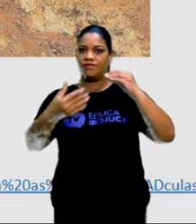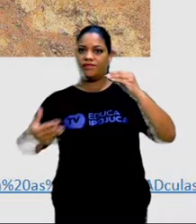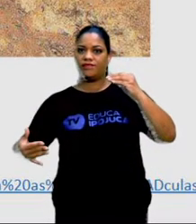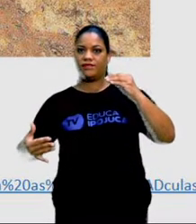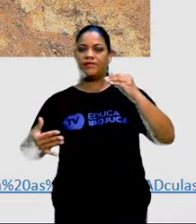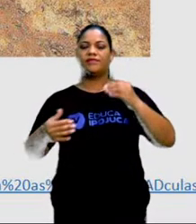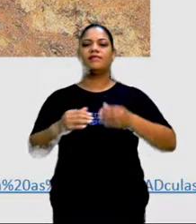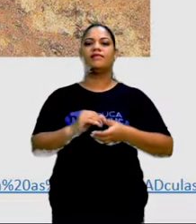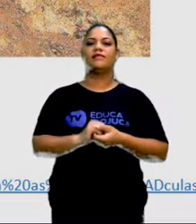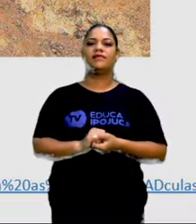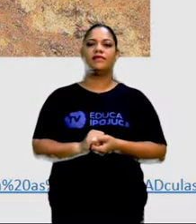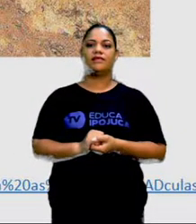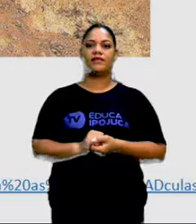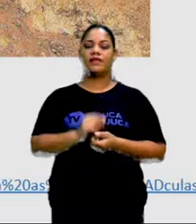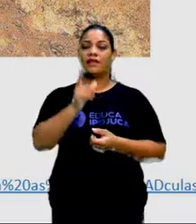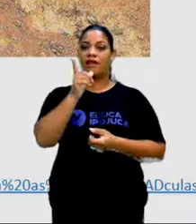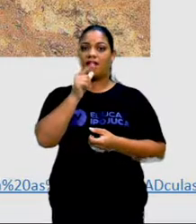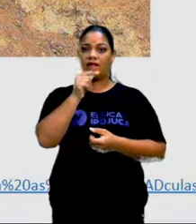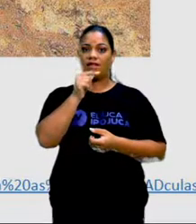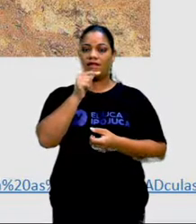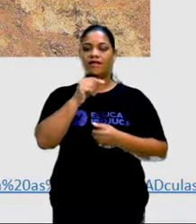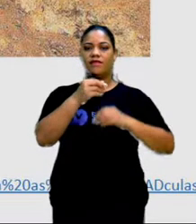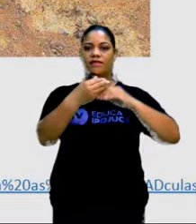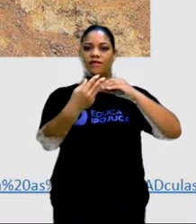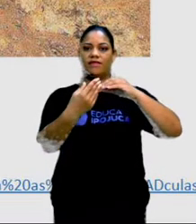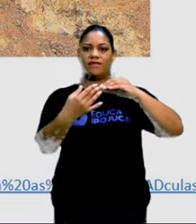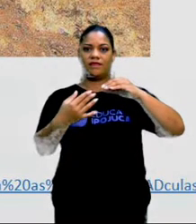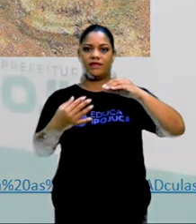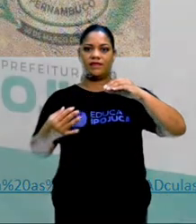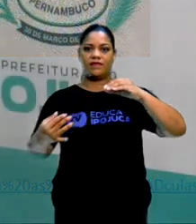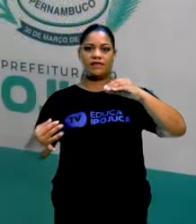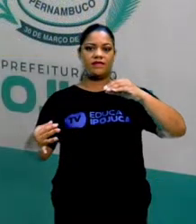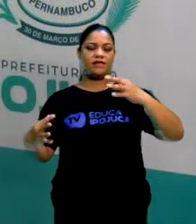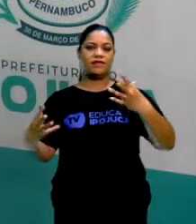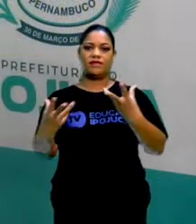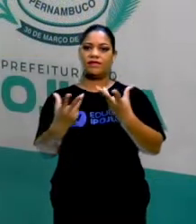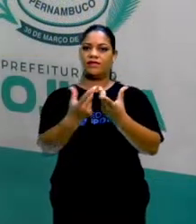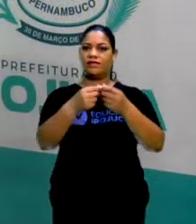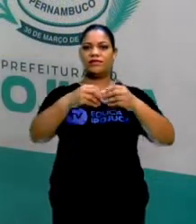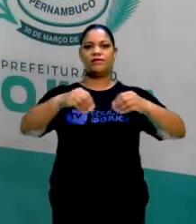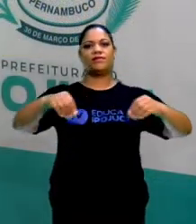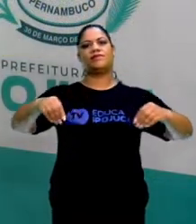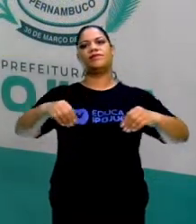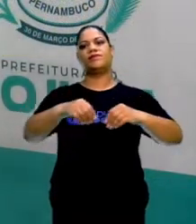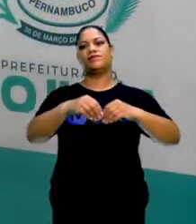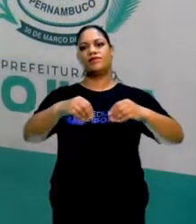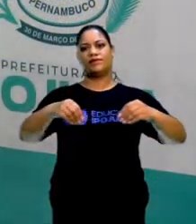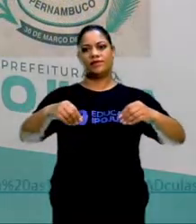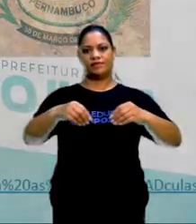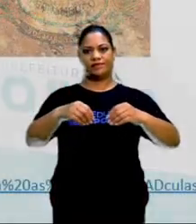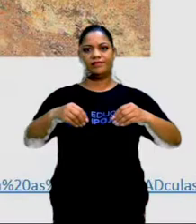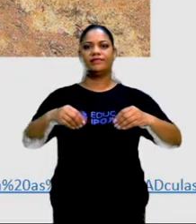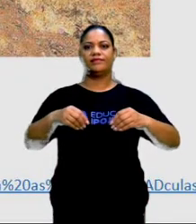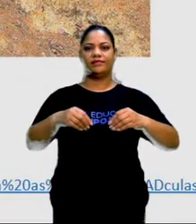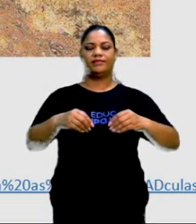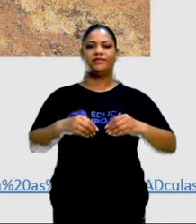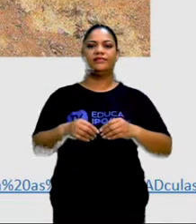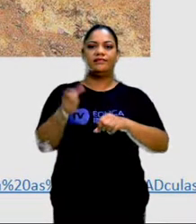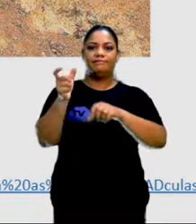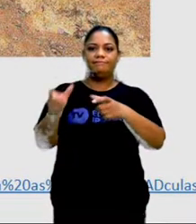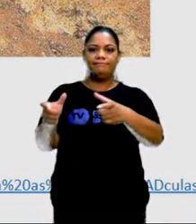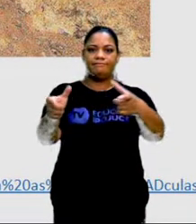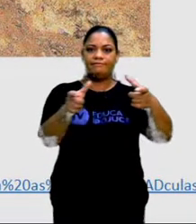águas, são a parte que as águas, ela vai tirando todos os nutrientes, vai fazendo grandes